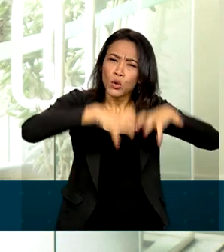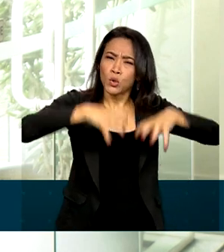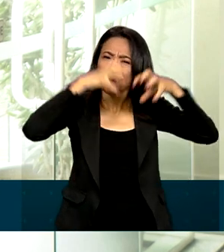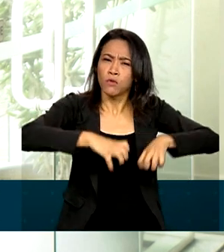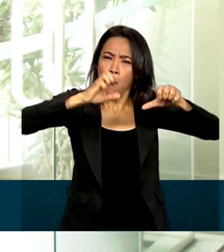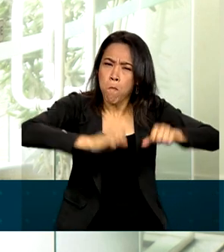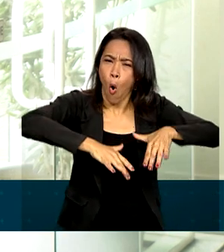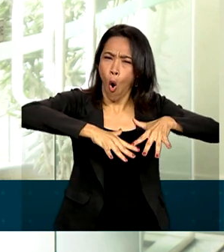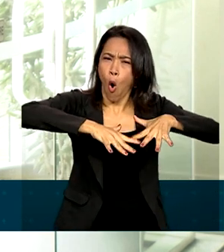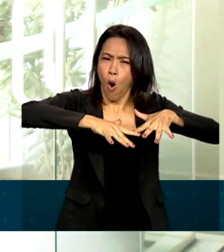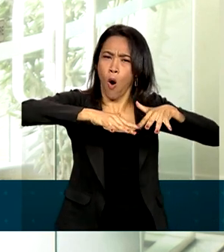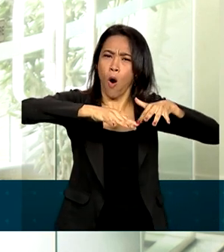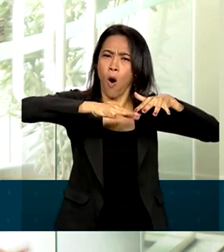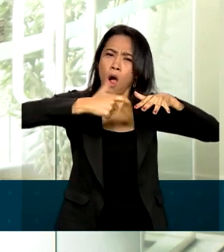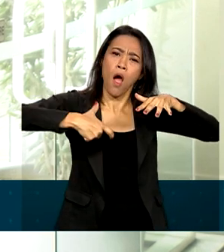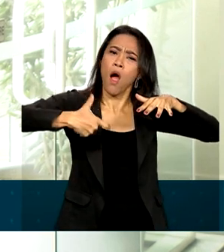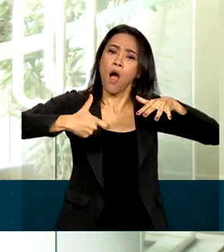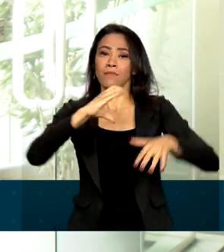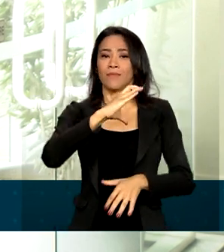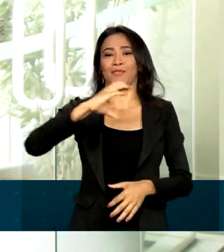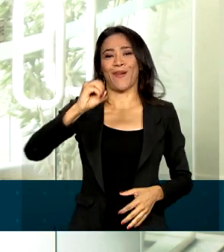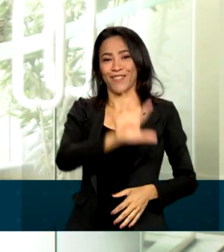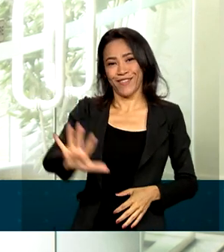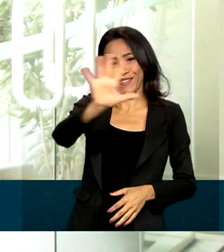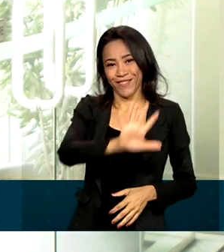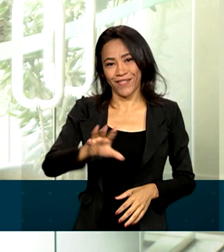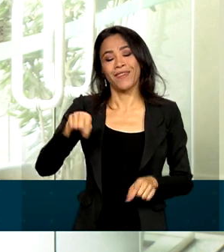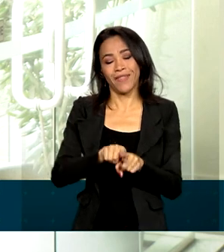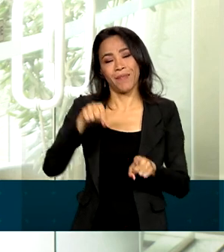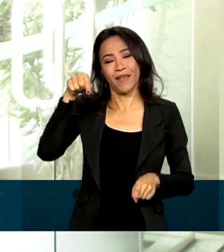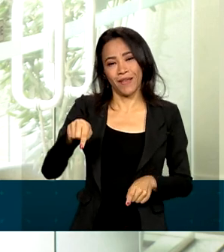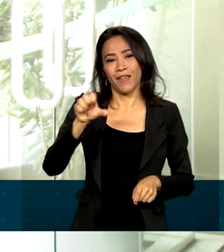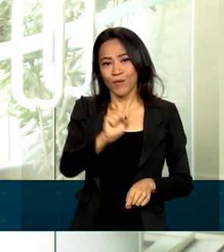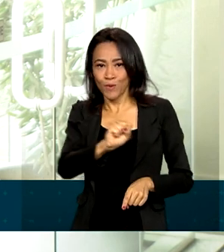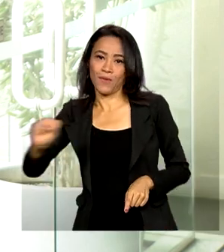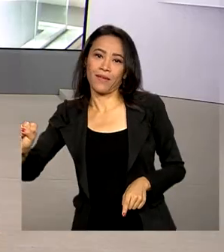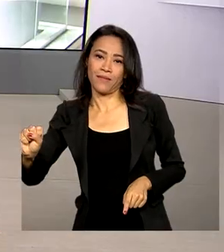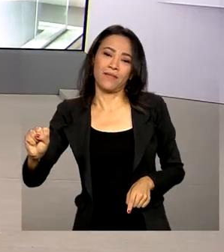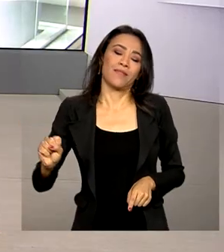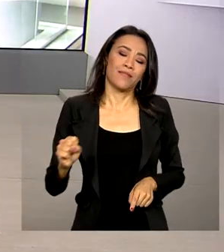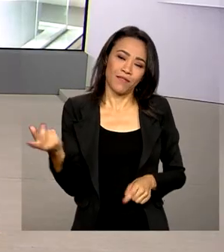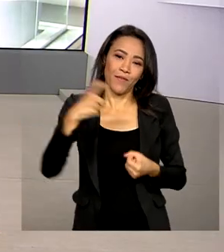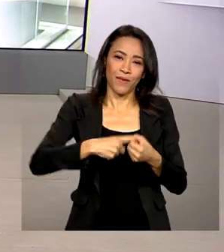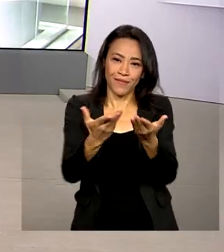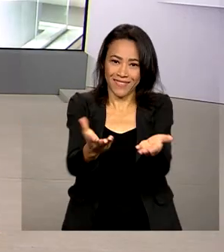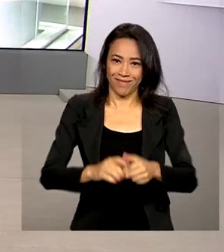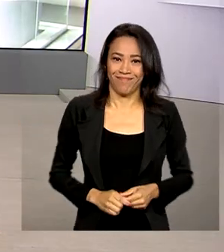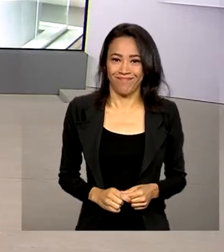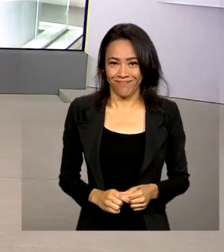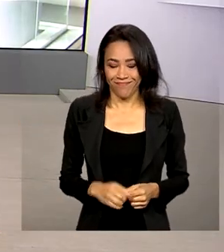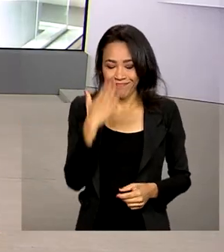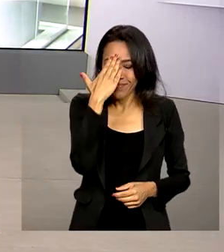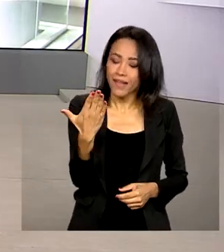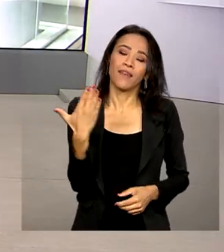devem ficar concentradas no centro-oeste e também aqui no sudeste. Renata, volto com você aí no estúdio. Tá certo, Júlia.